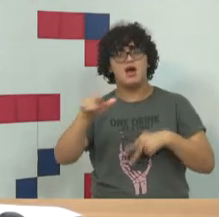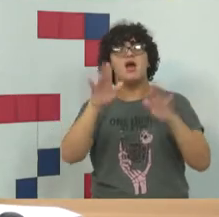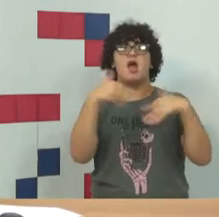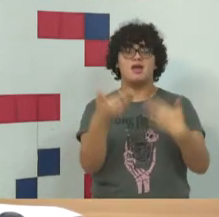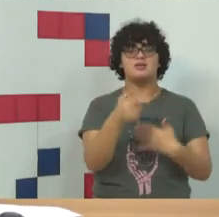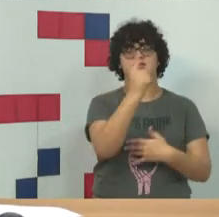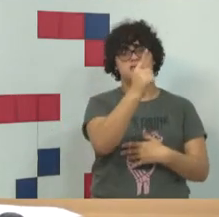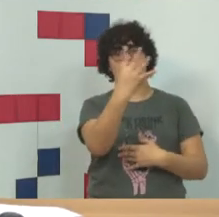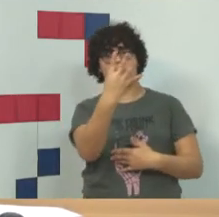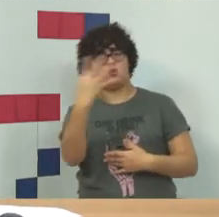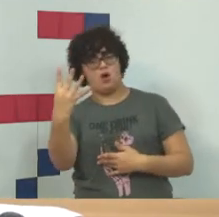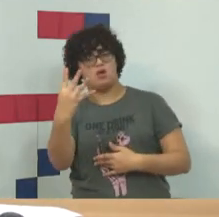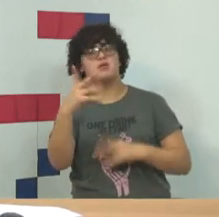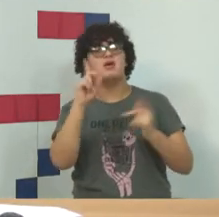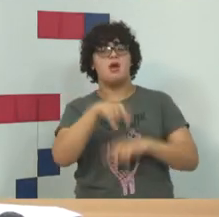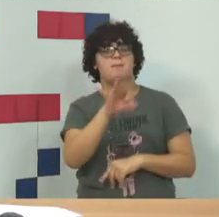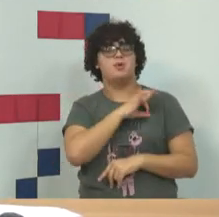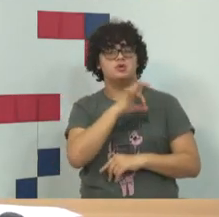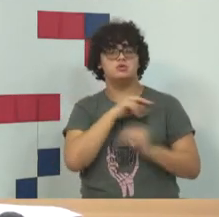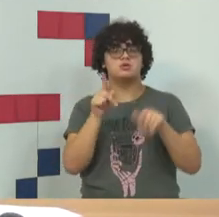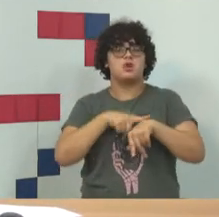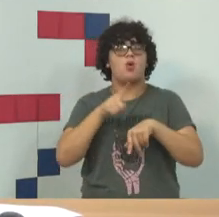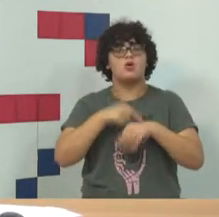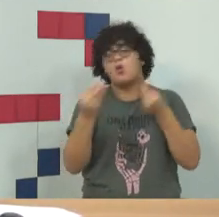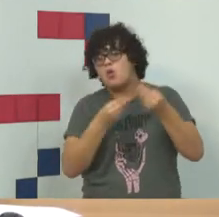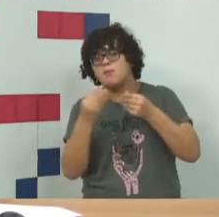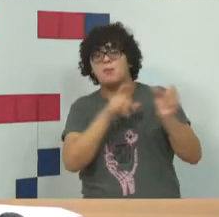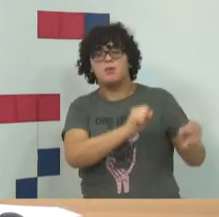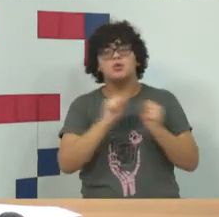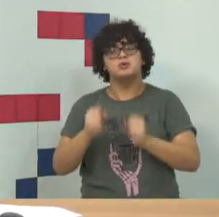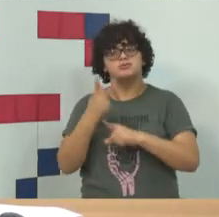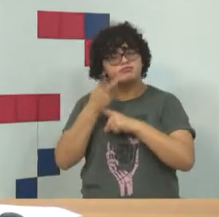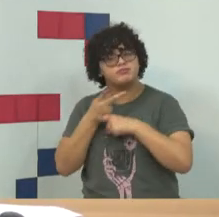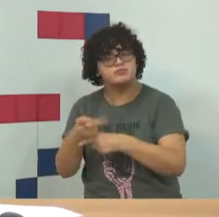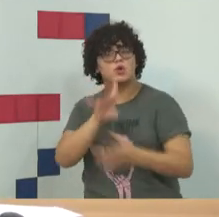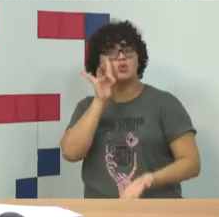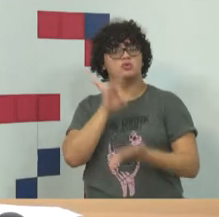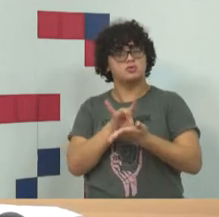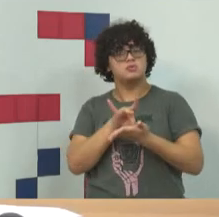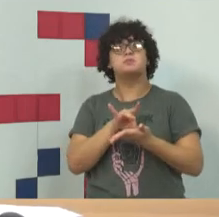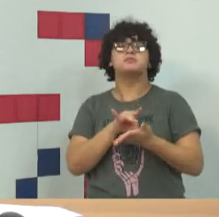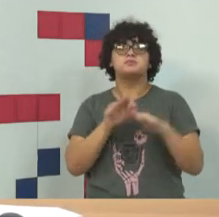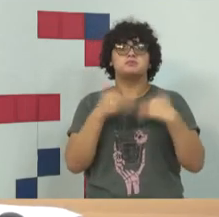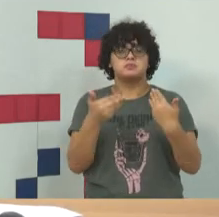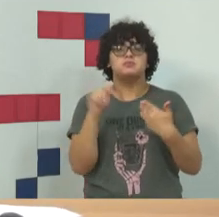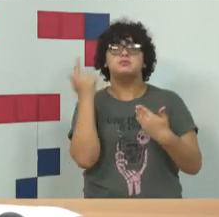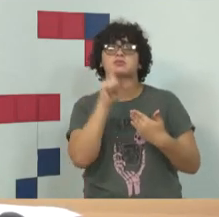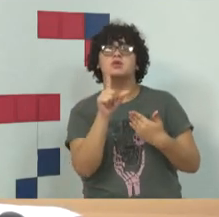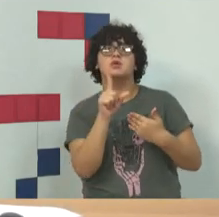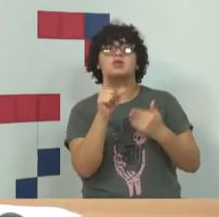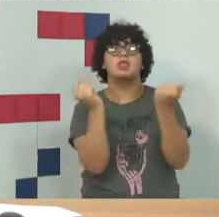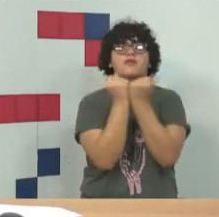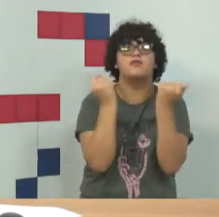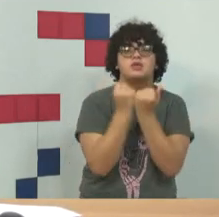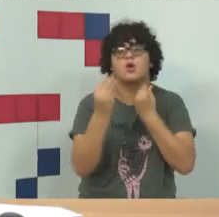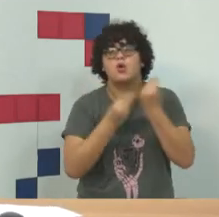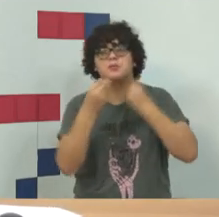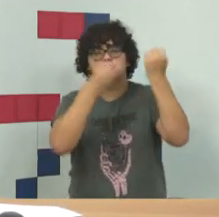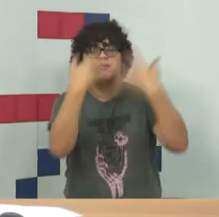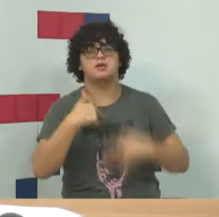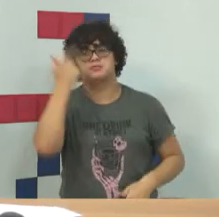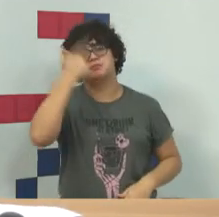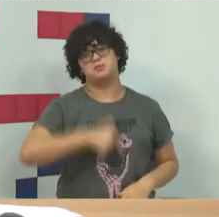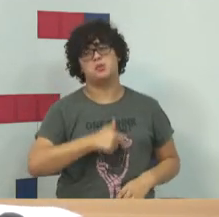defere a Polícia Judiciária o poder de investigação original, a defesa poderá se